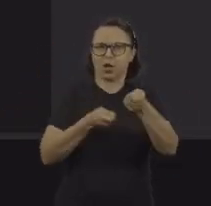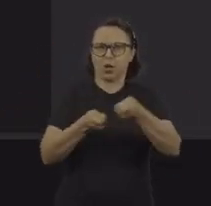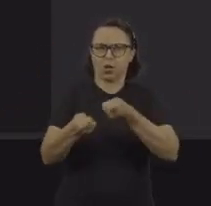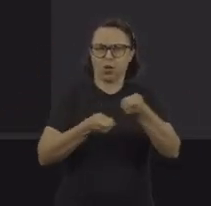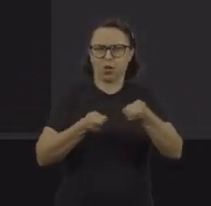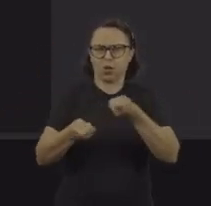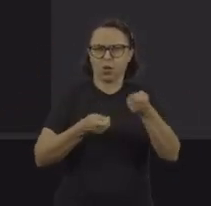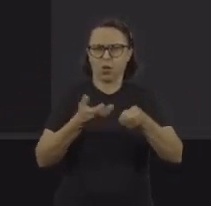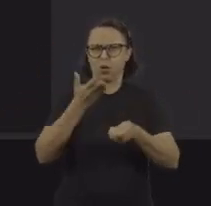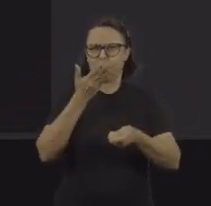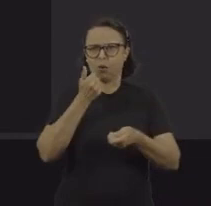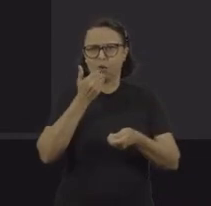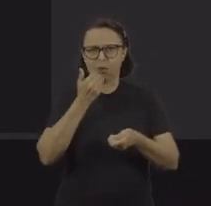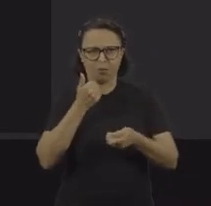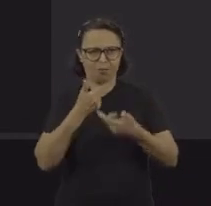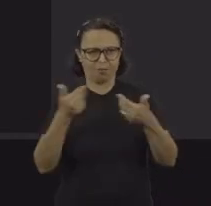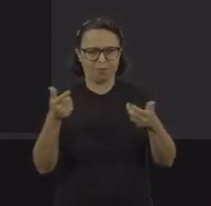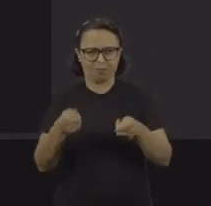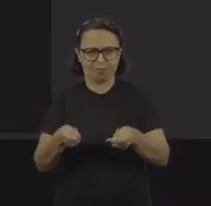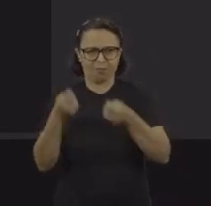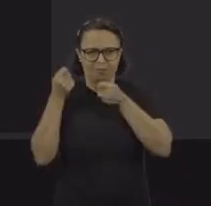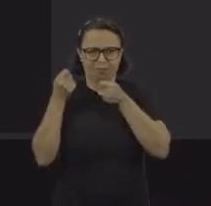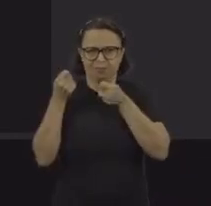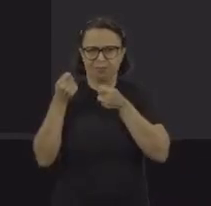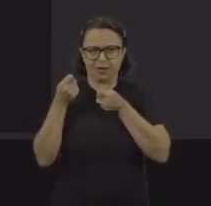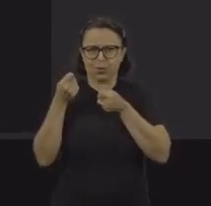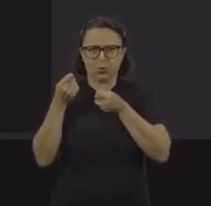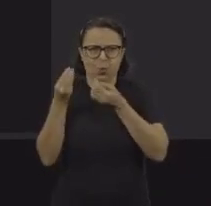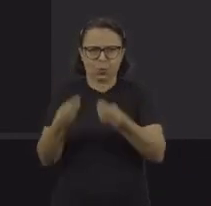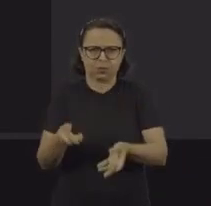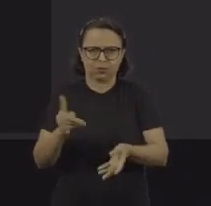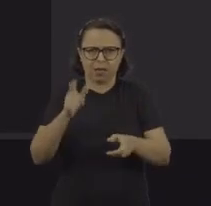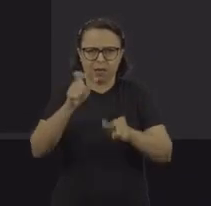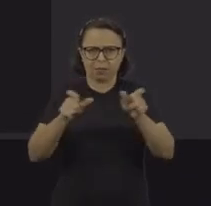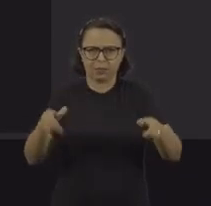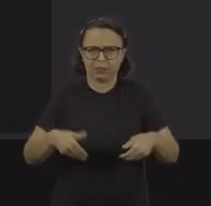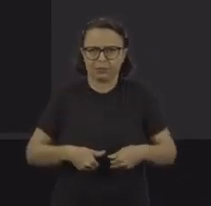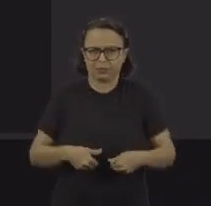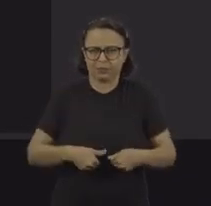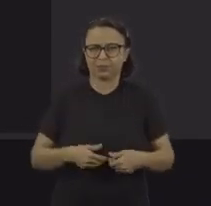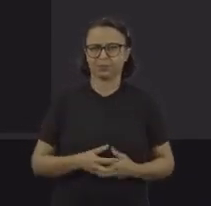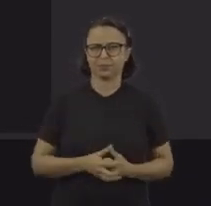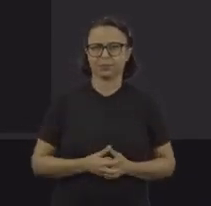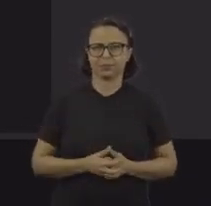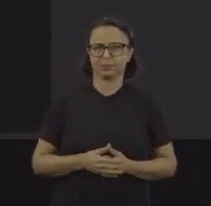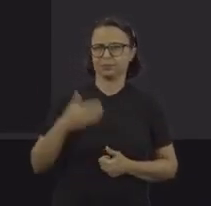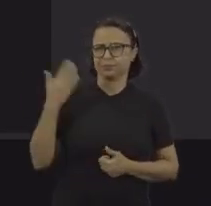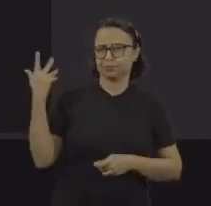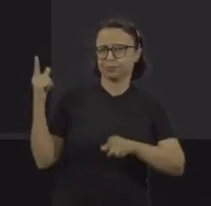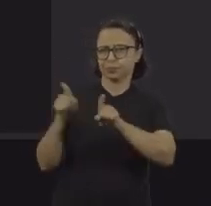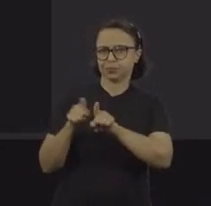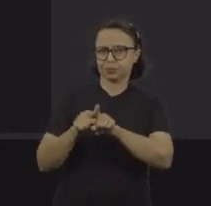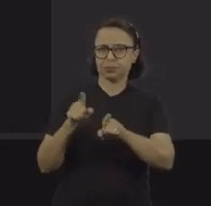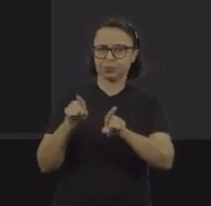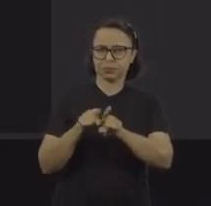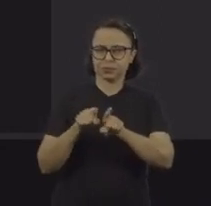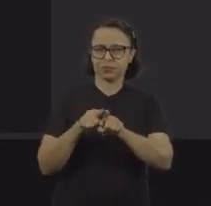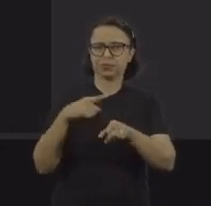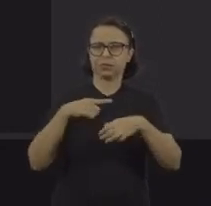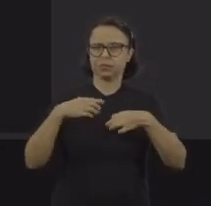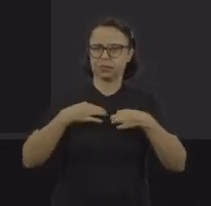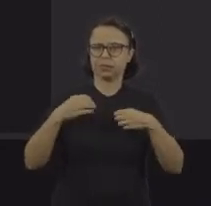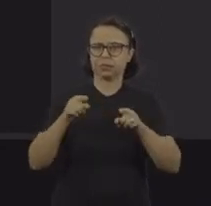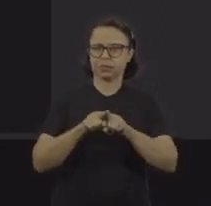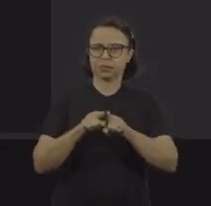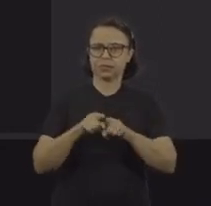cerceavam, controlavam a alimentação dos seus trabalhadores. Armazenamento de comida também, na confecção teixe em São Paulo,